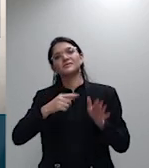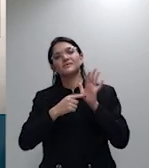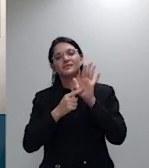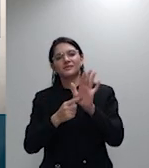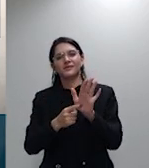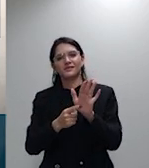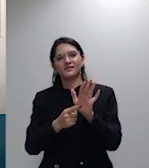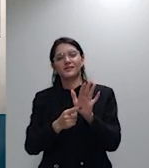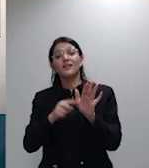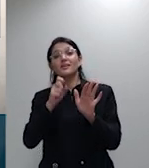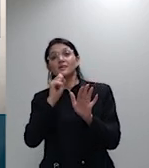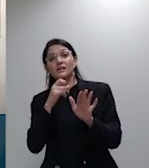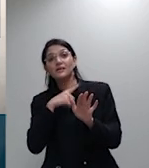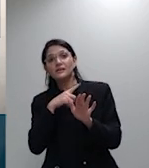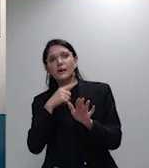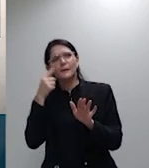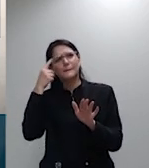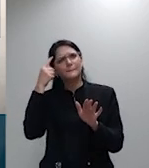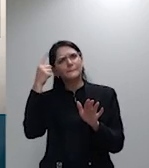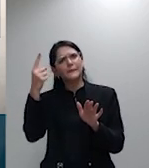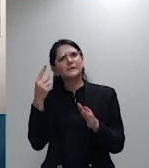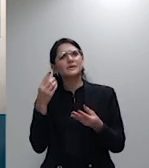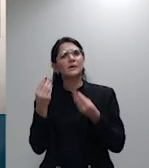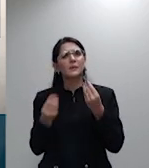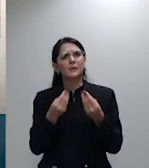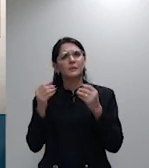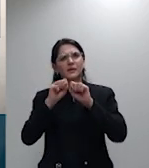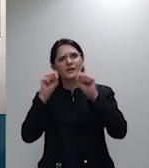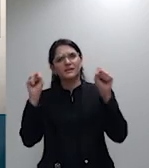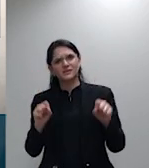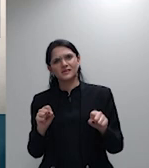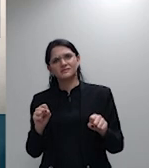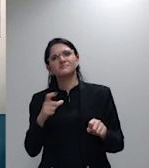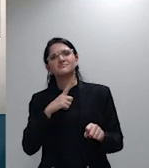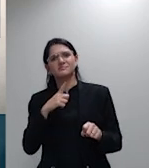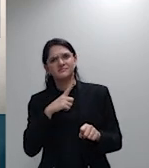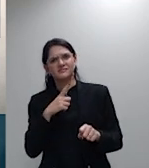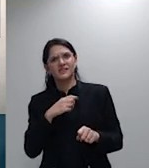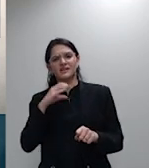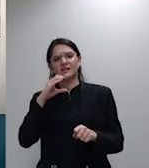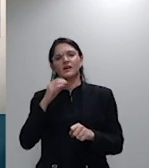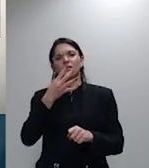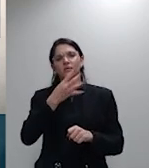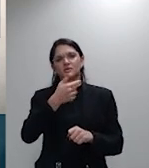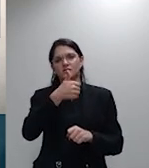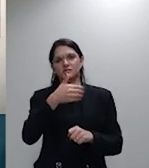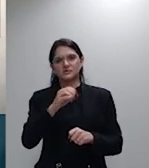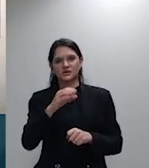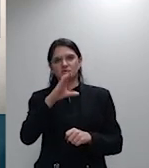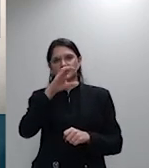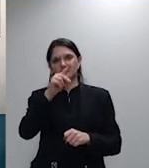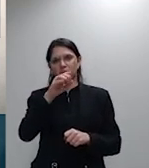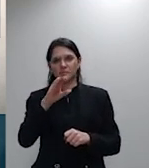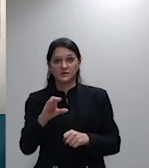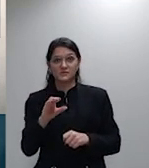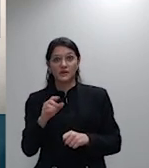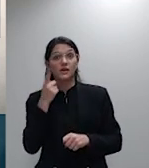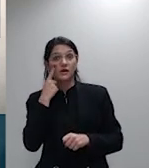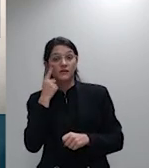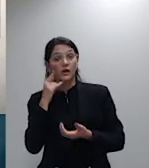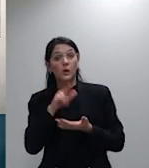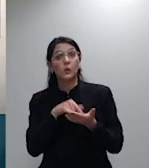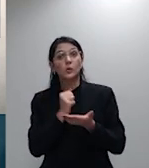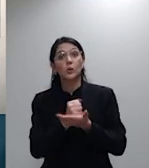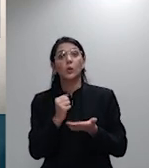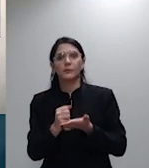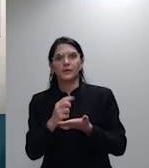da interpretação sistemática da regra do 410 do CPC, que considera autor do documento particular àquele que o fez ou assinou ou por conta